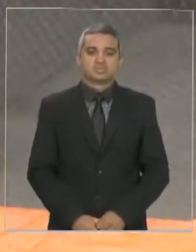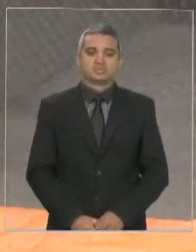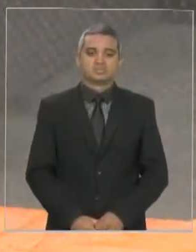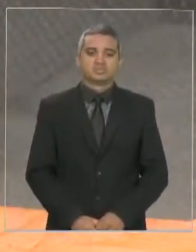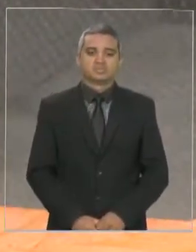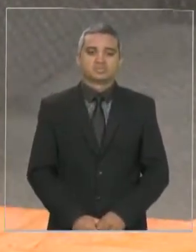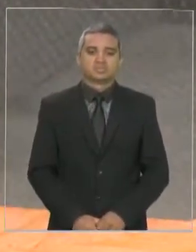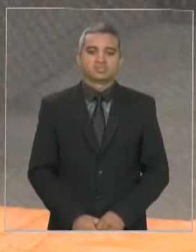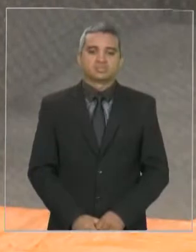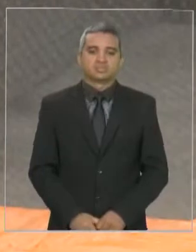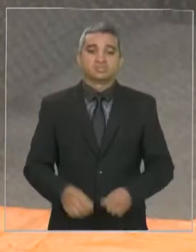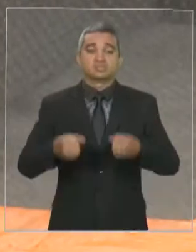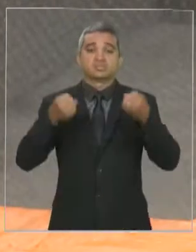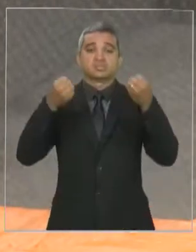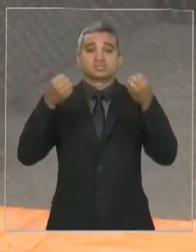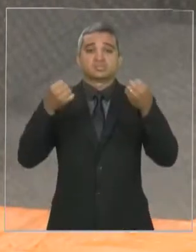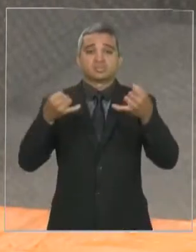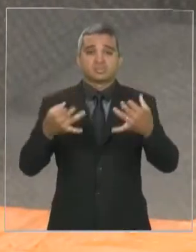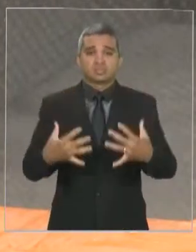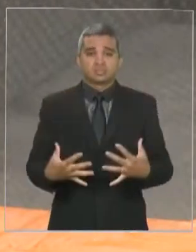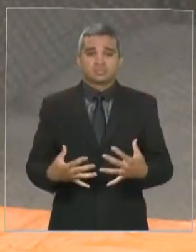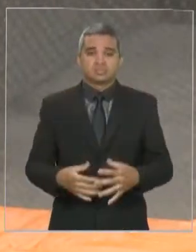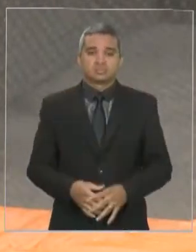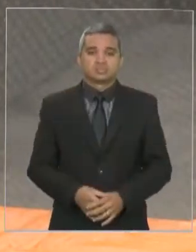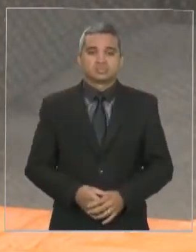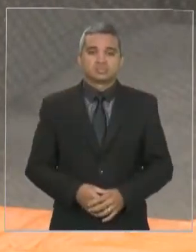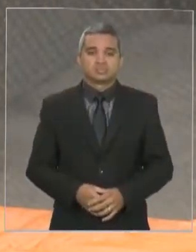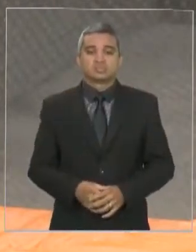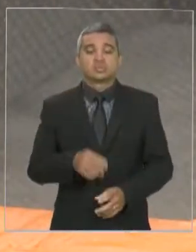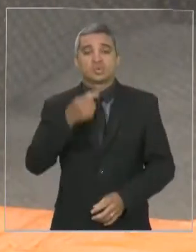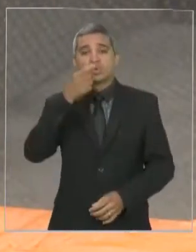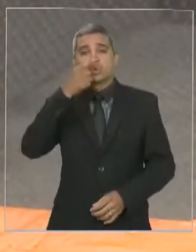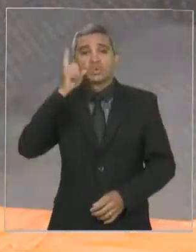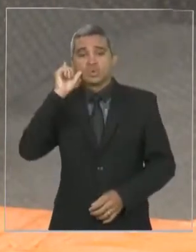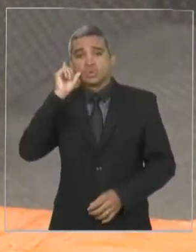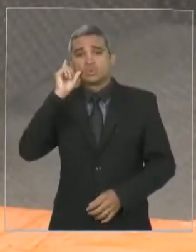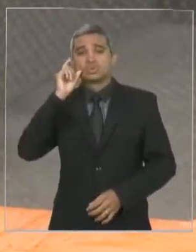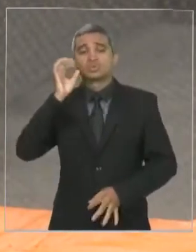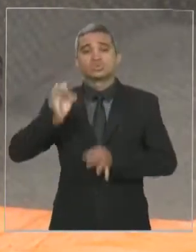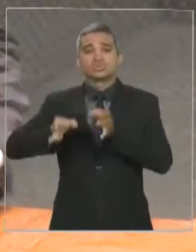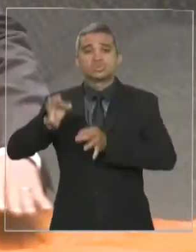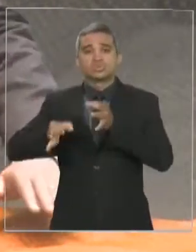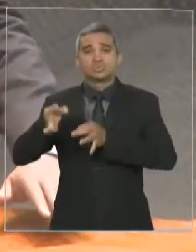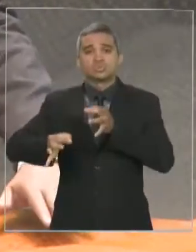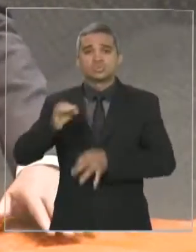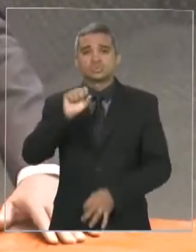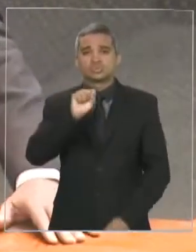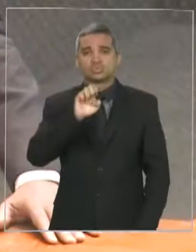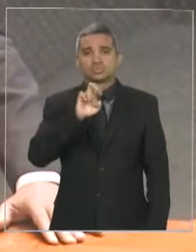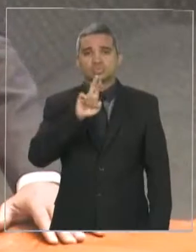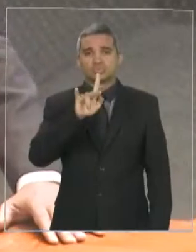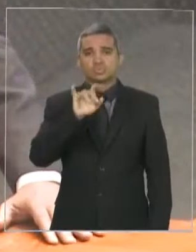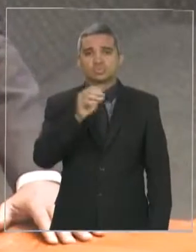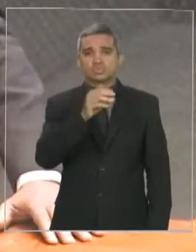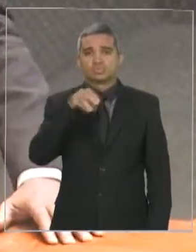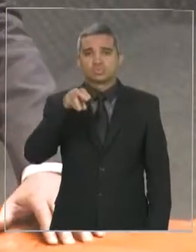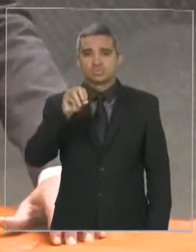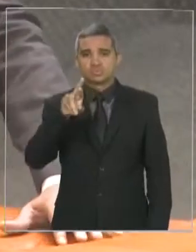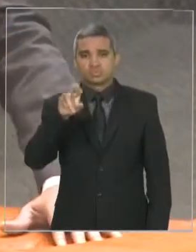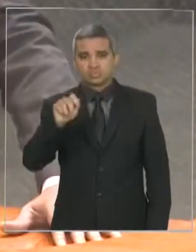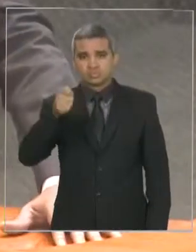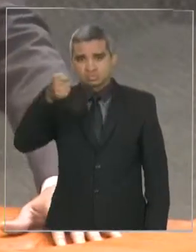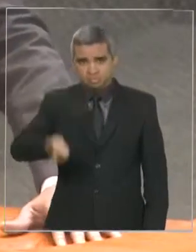da sentença proferida ontem pelo juiz Sérgio Moro, que para nós,